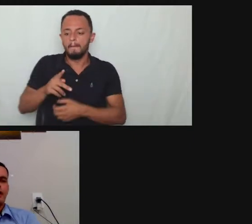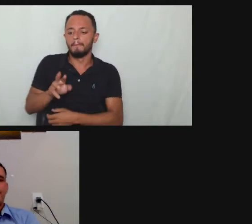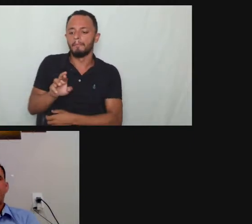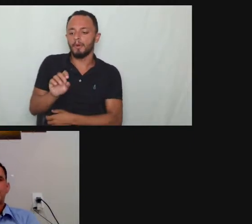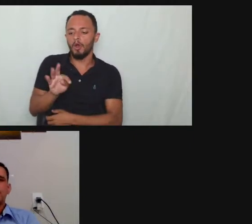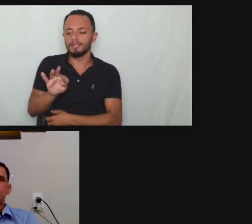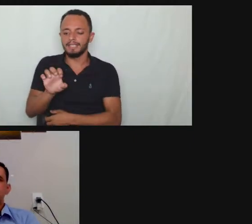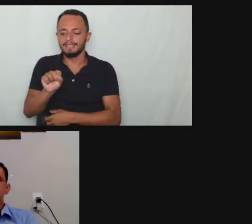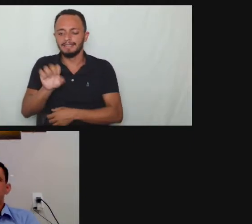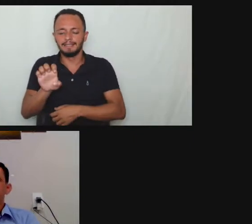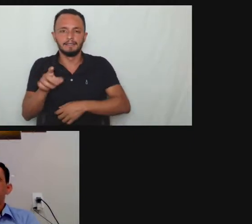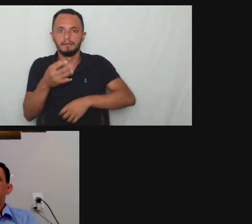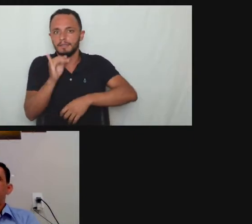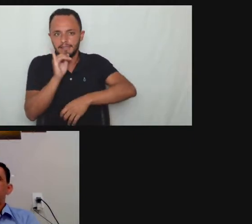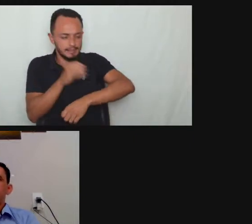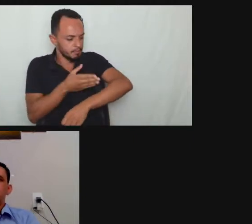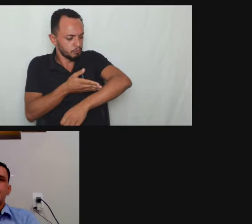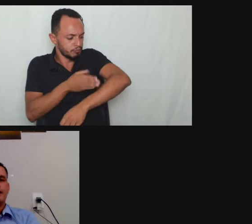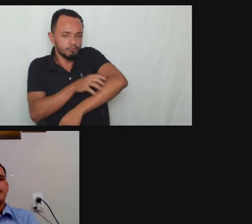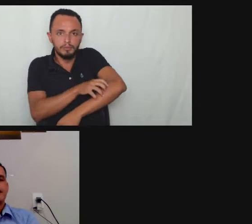providenciando a recuperação desse